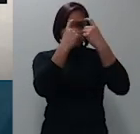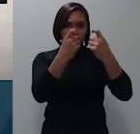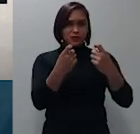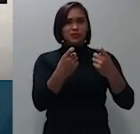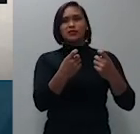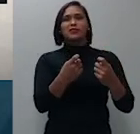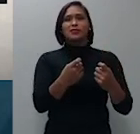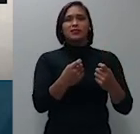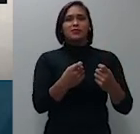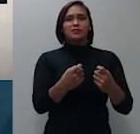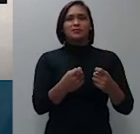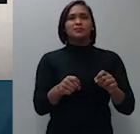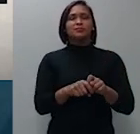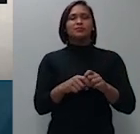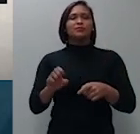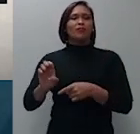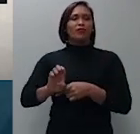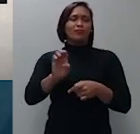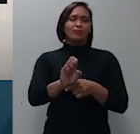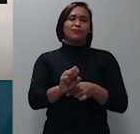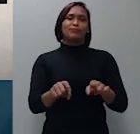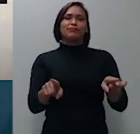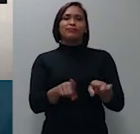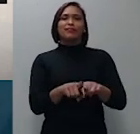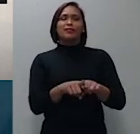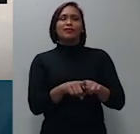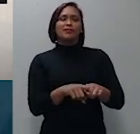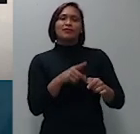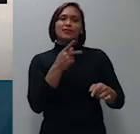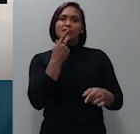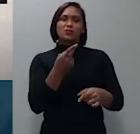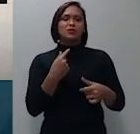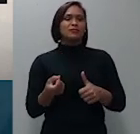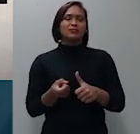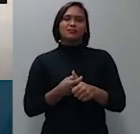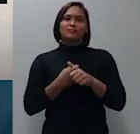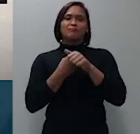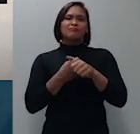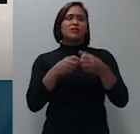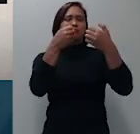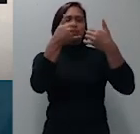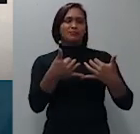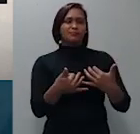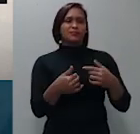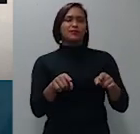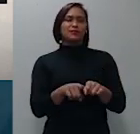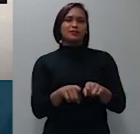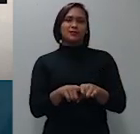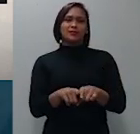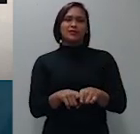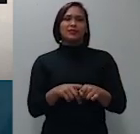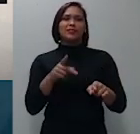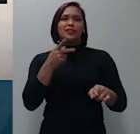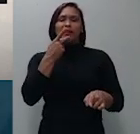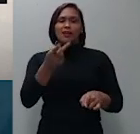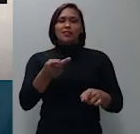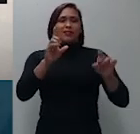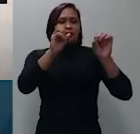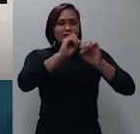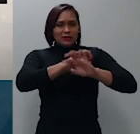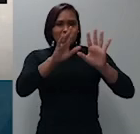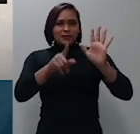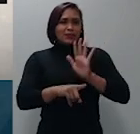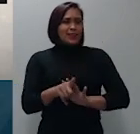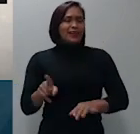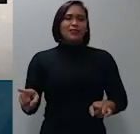preceitos de lei que arrolam sustentando para tanto que a previsão legal expressa que permite a limitação de